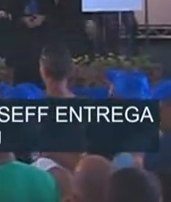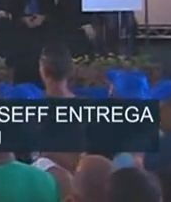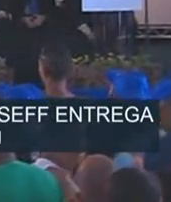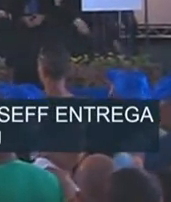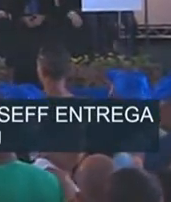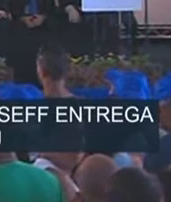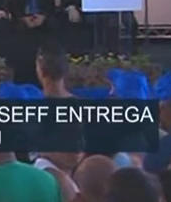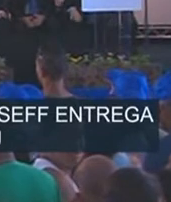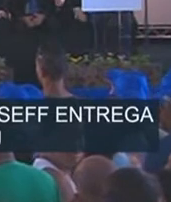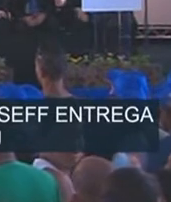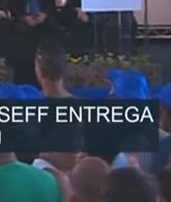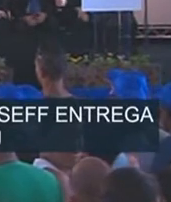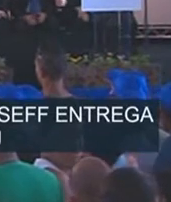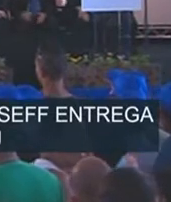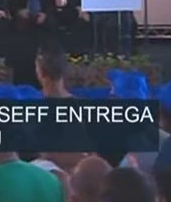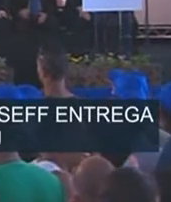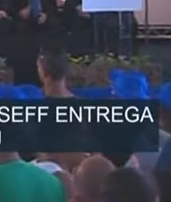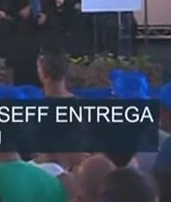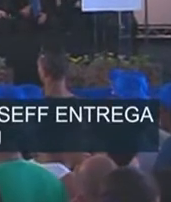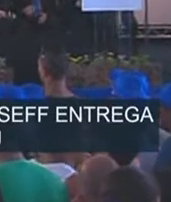degesetzio de